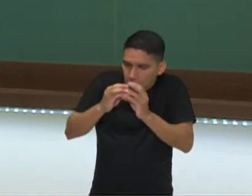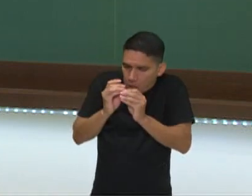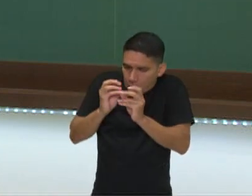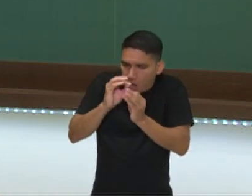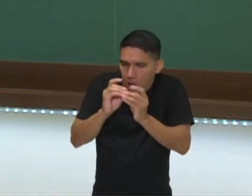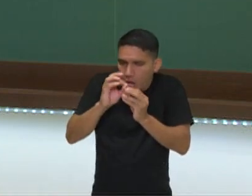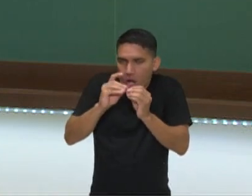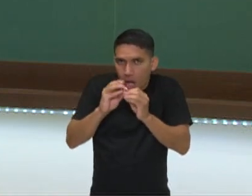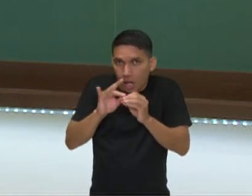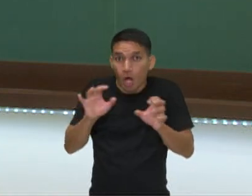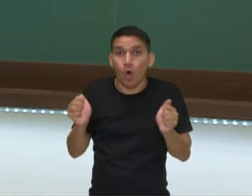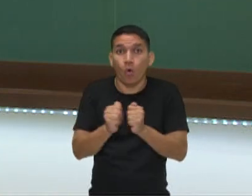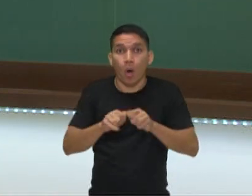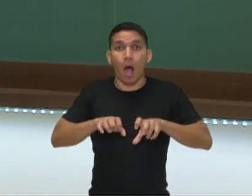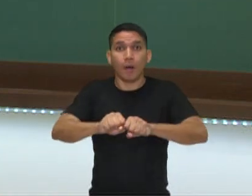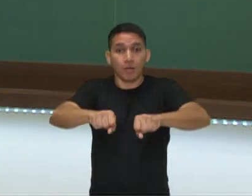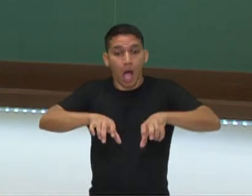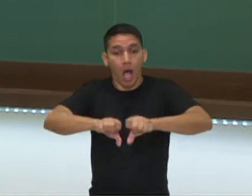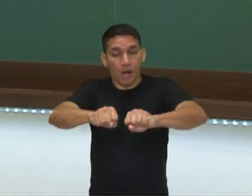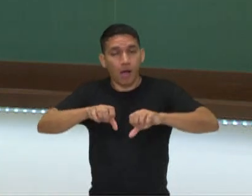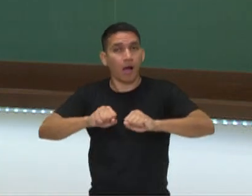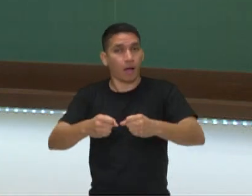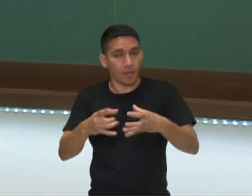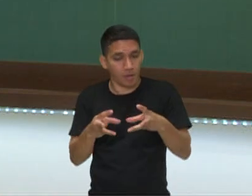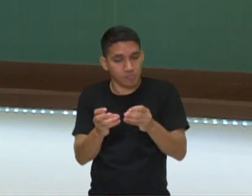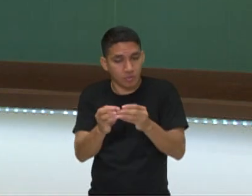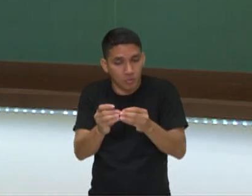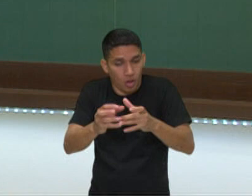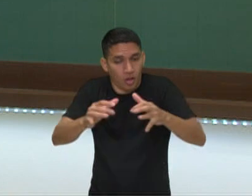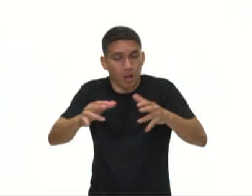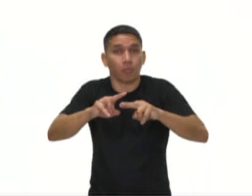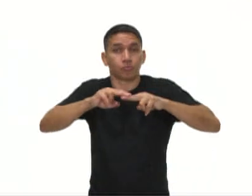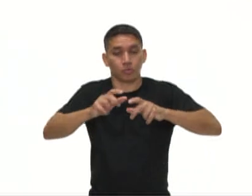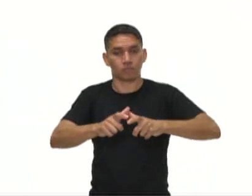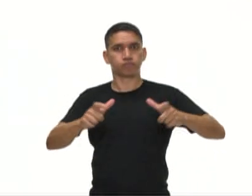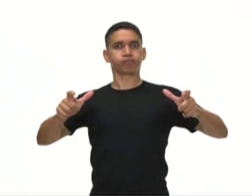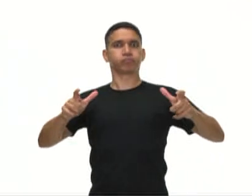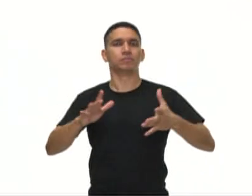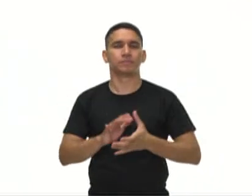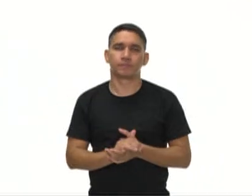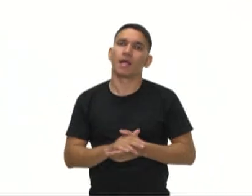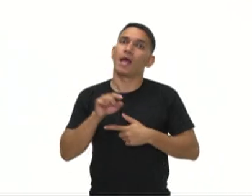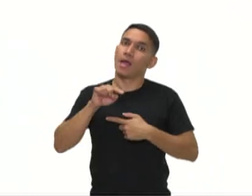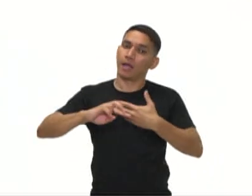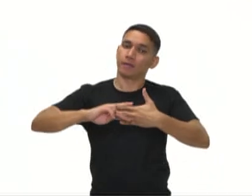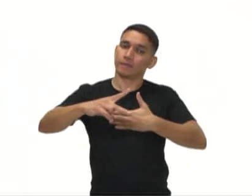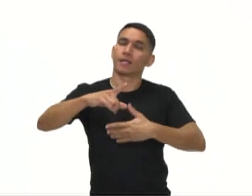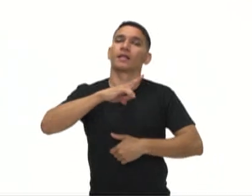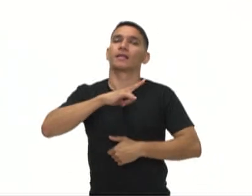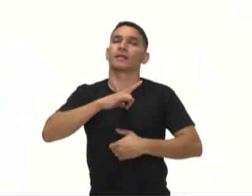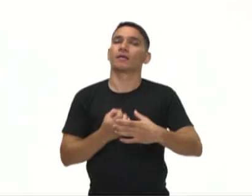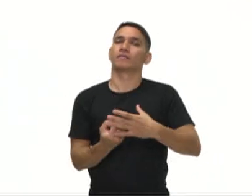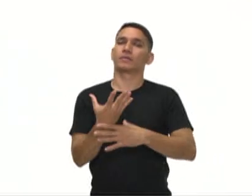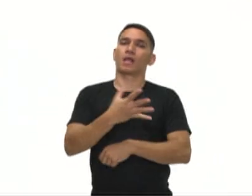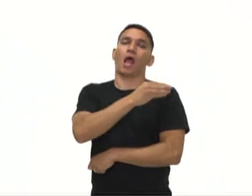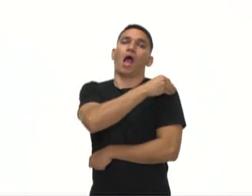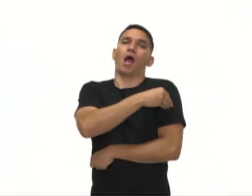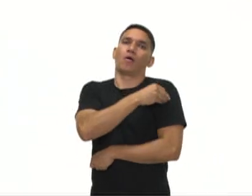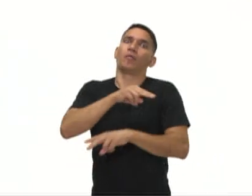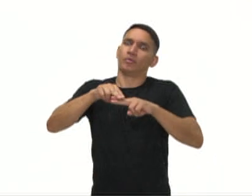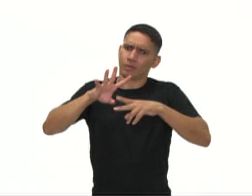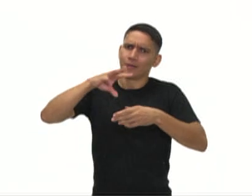incorporados à massa, fazendo com que haja o crescimento. Esse tipo de fermentação gera álcool, portanto, o pão também